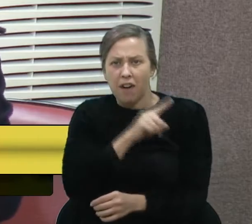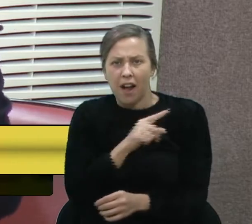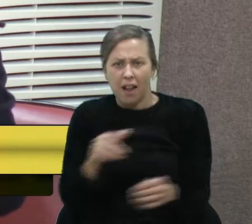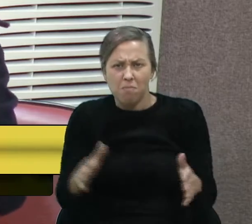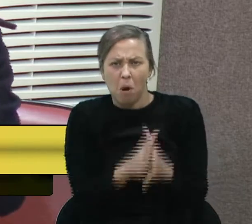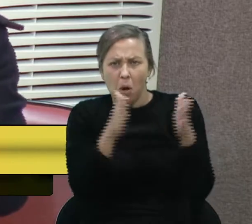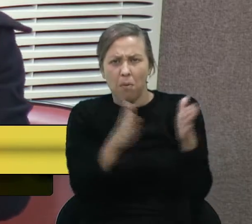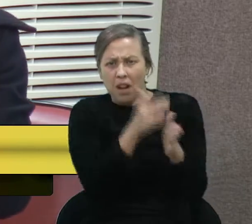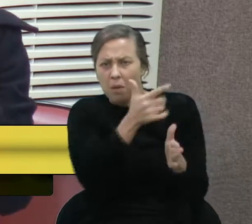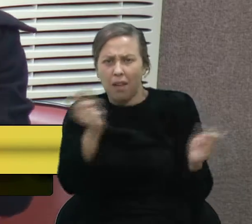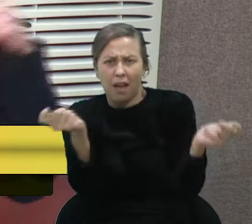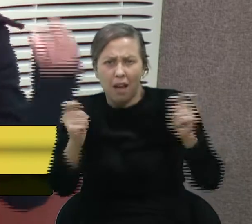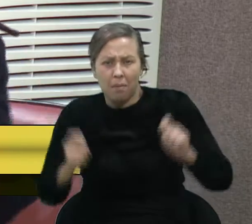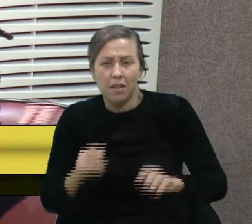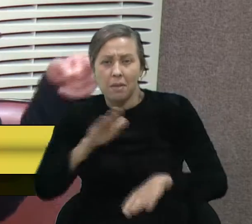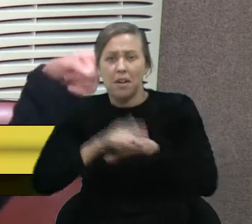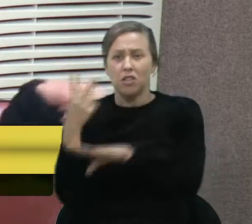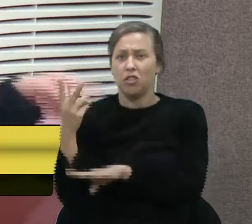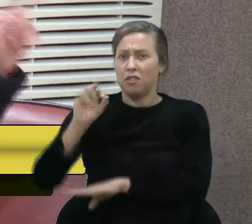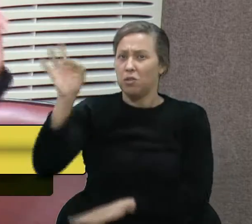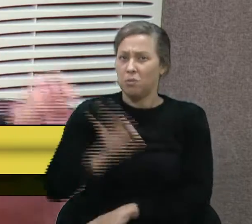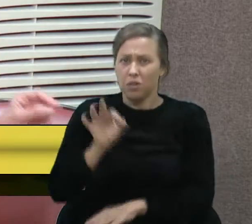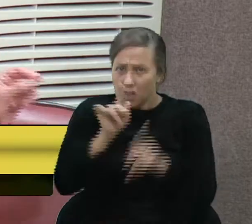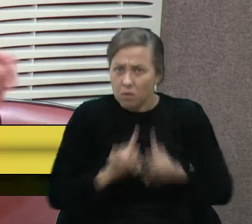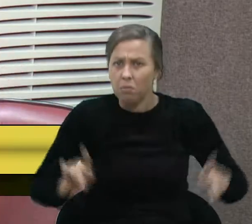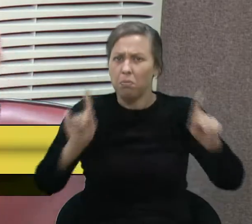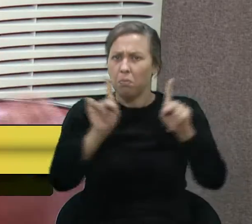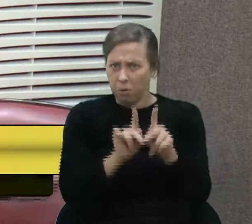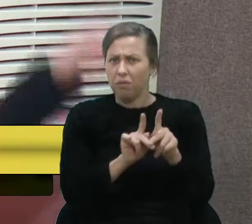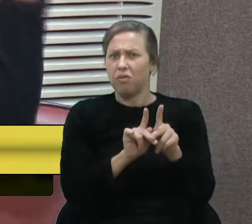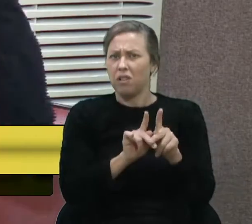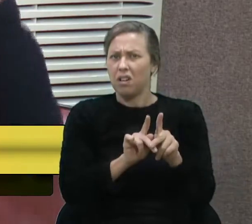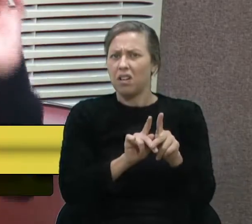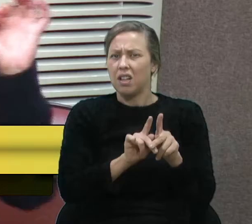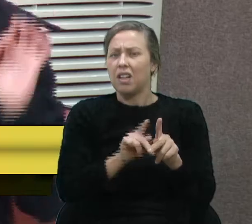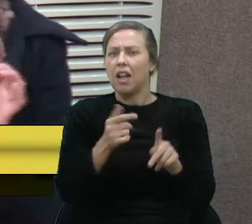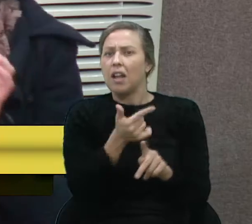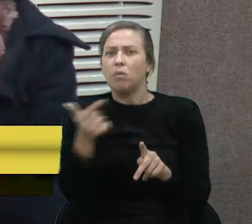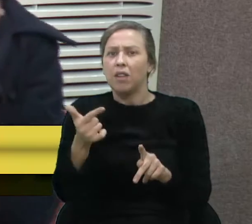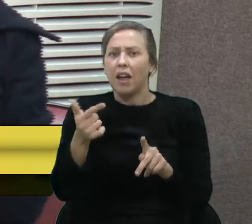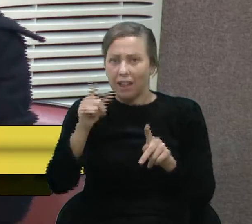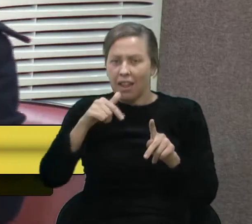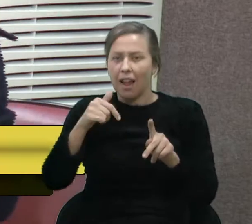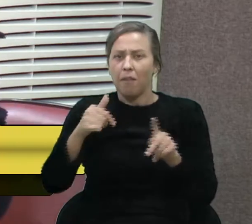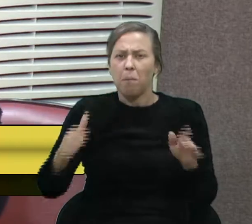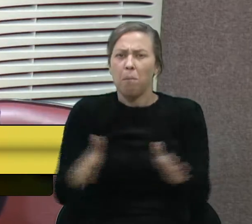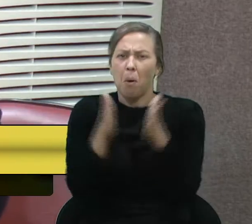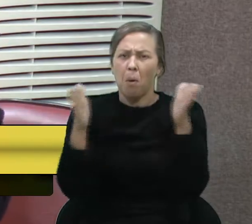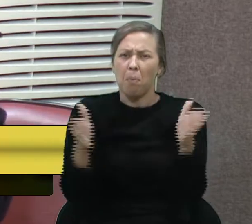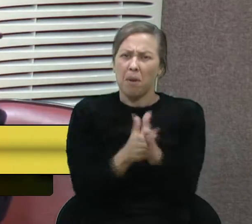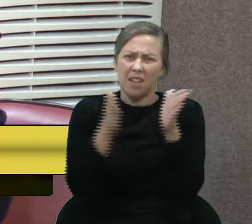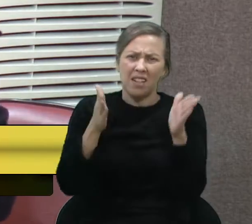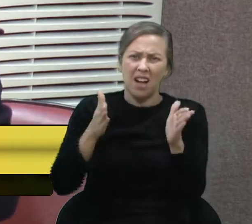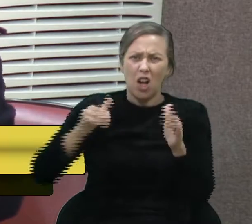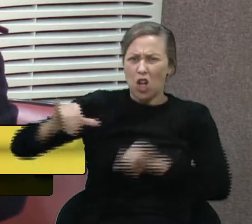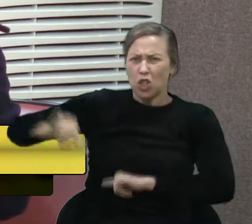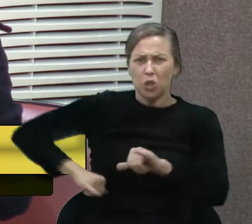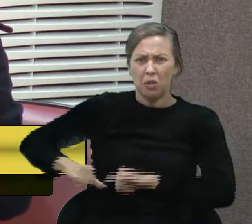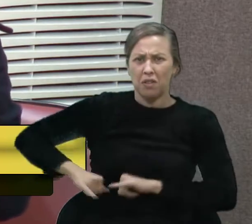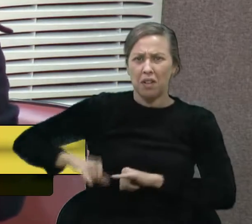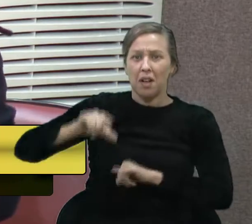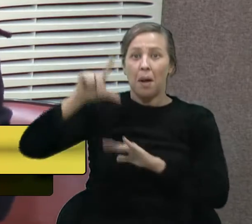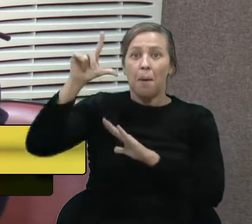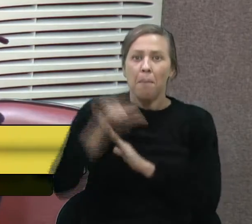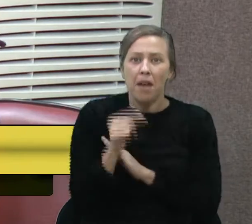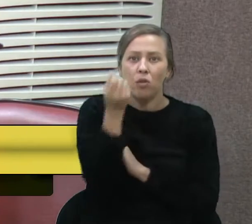social, onde mais de 20% da sua população está na linha da miséria, ou seja, recebe menos de